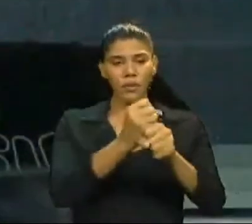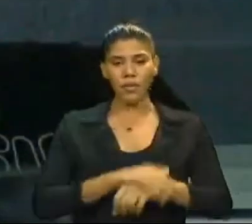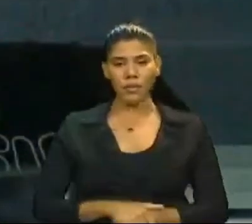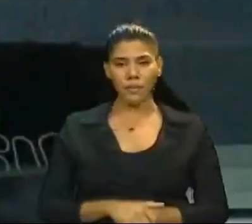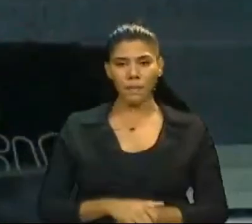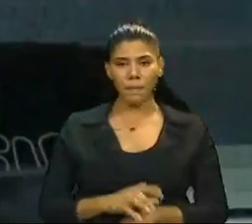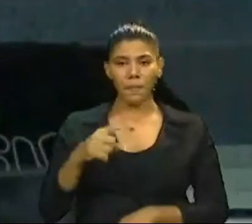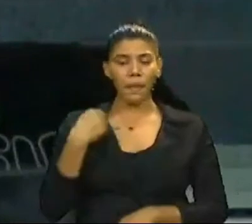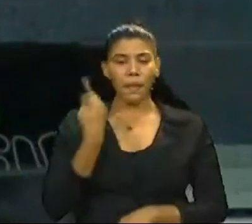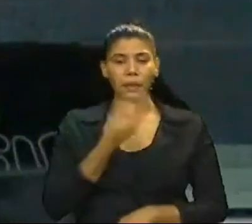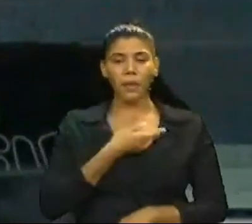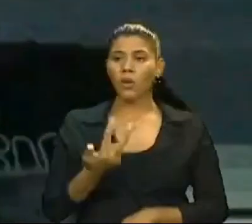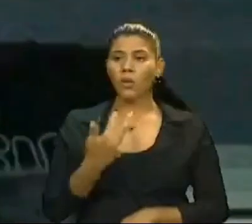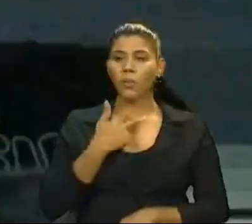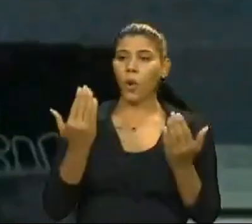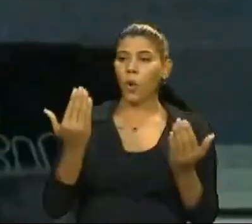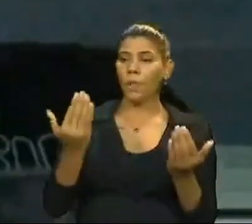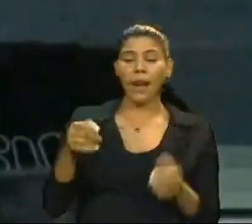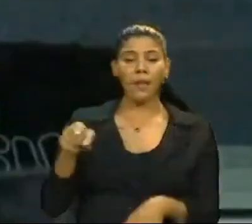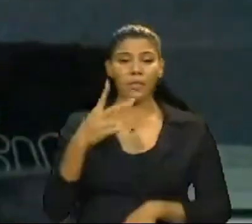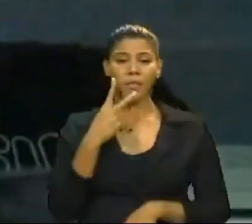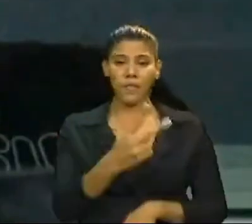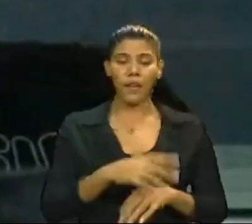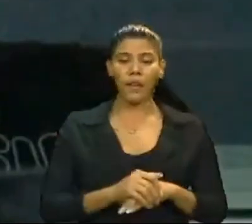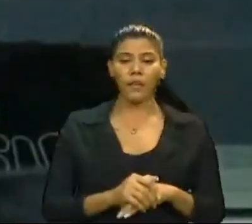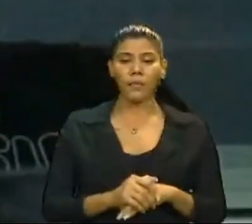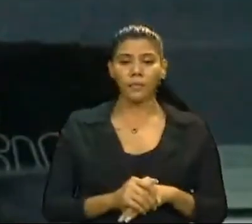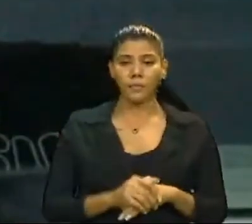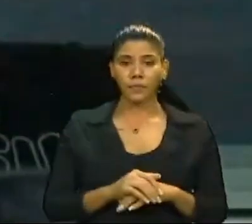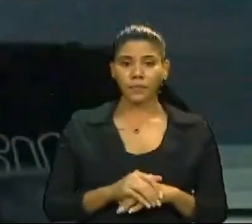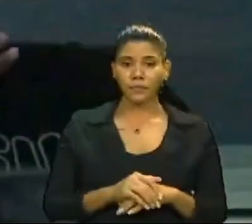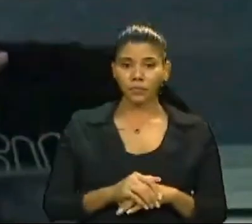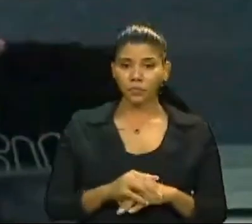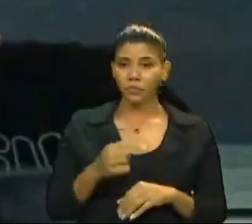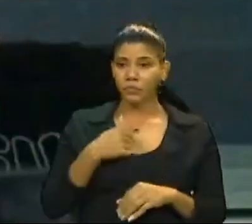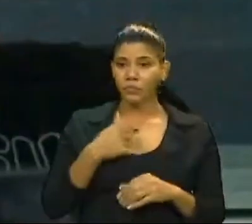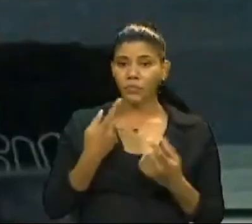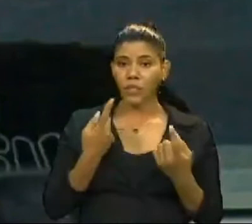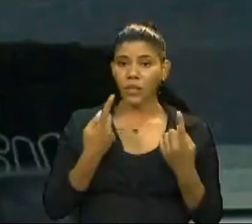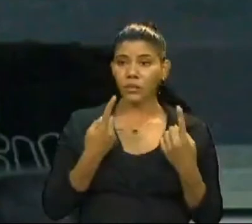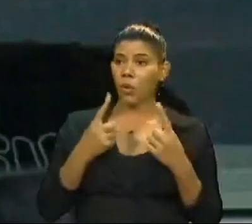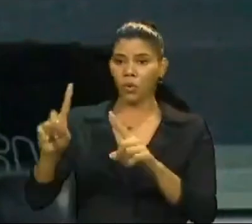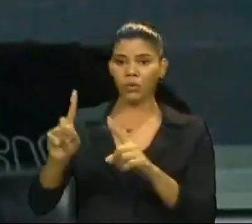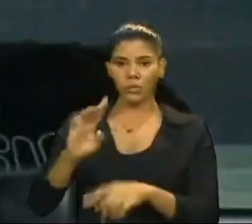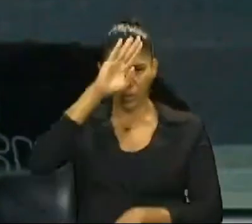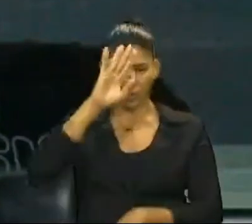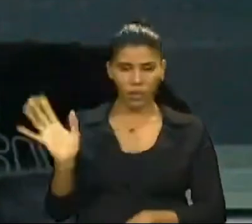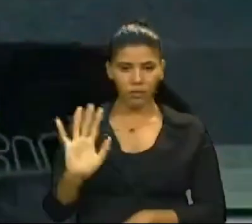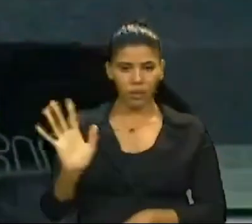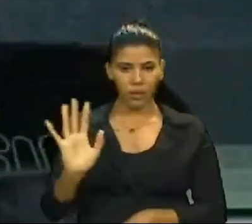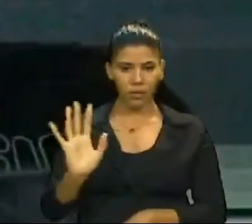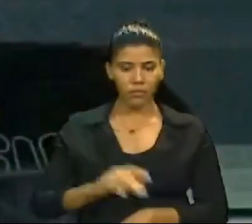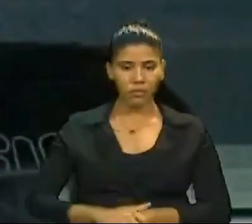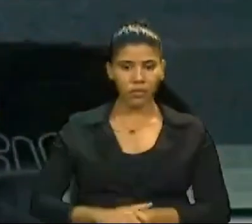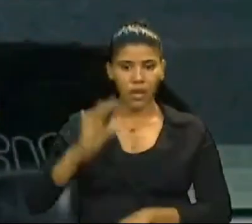pode fazer a comparação, quando a vossa excelência compara, e aqui eu não estou fazendo nenhuma crítica ao presidente da república, porque eu acho que ele